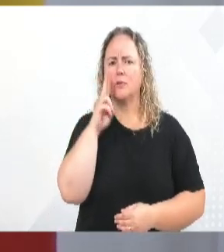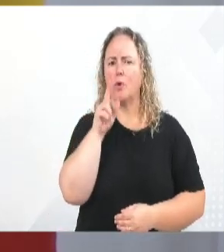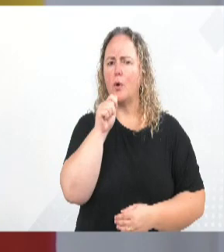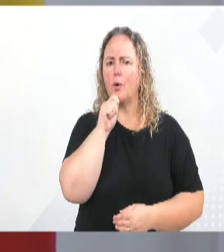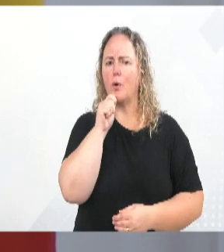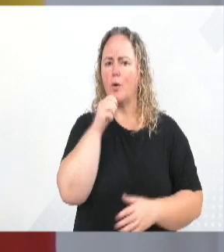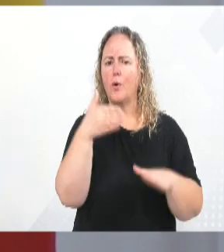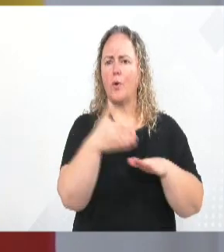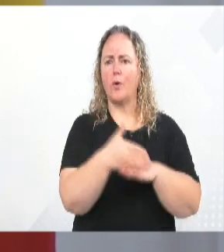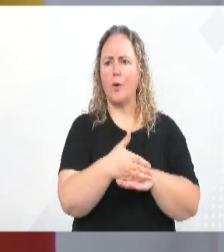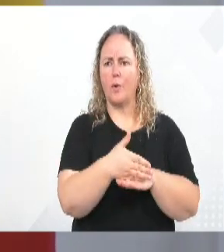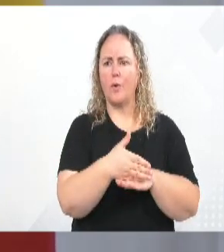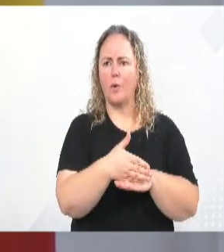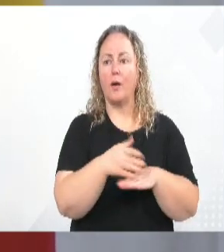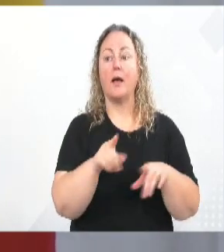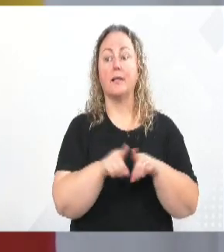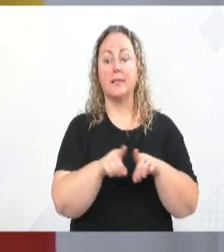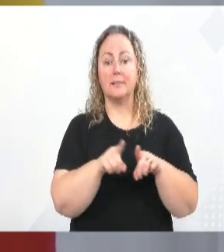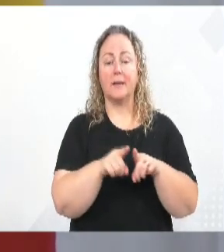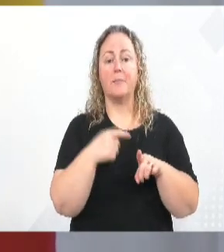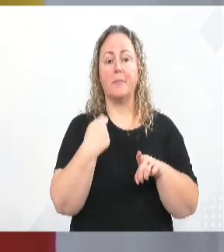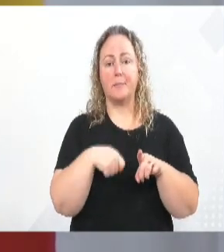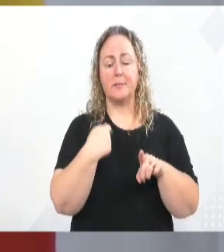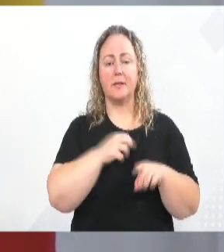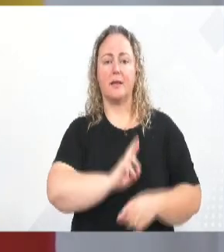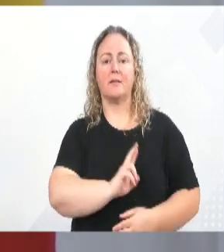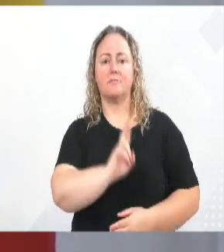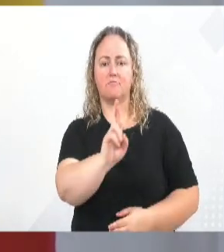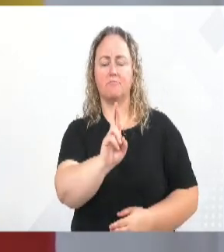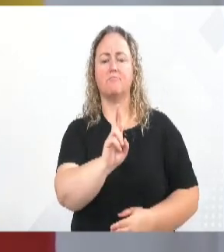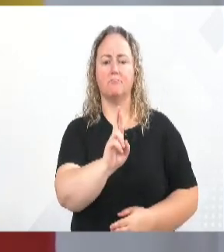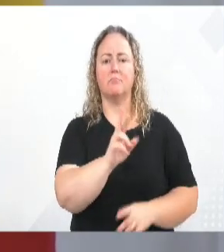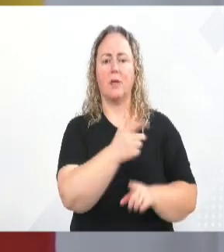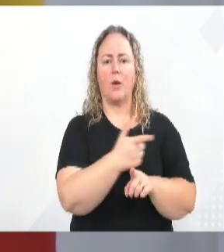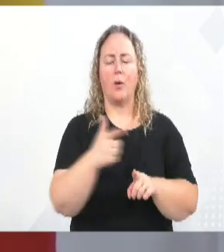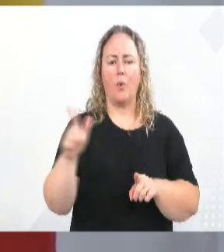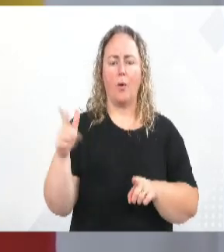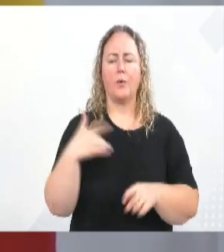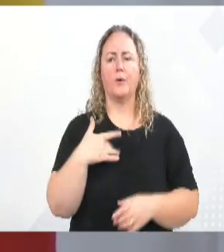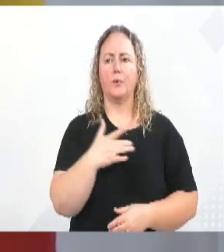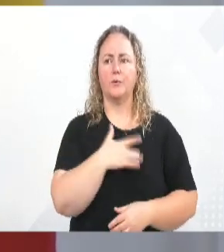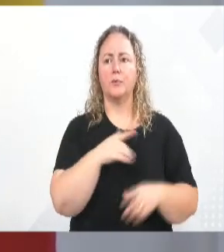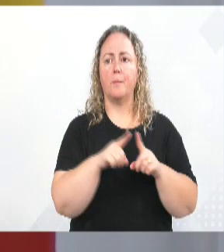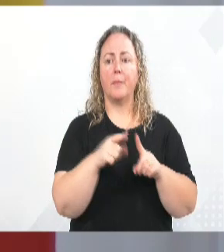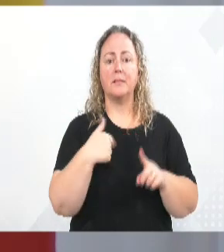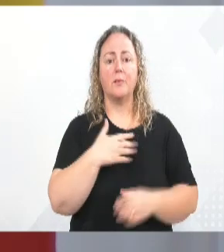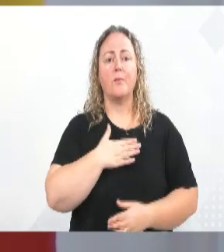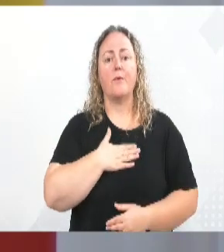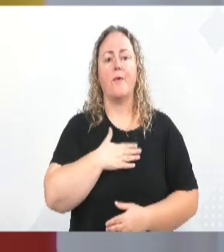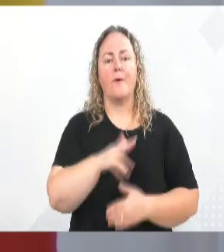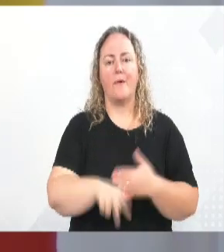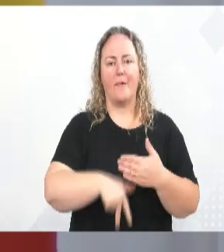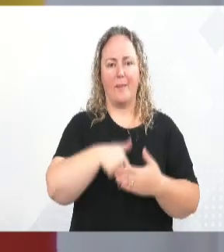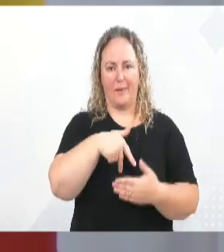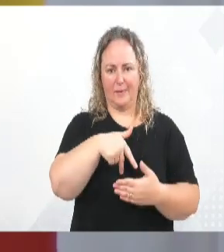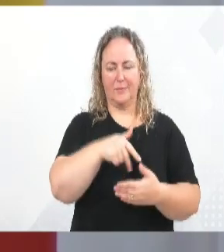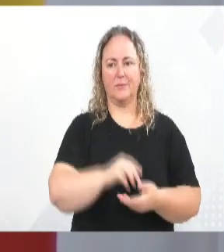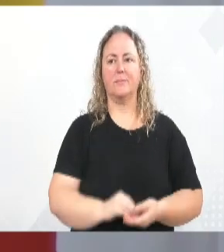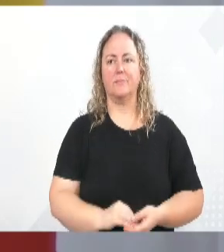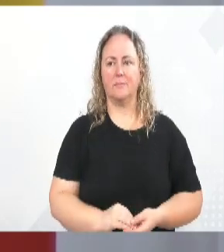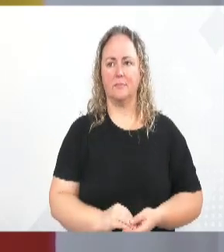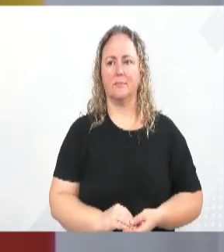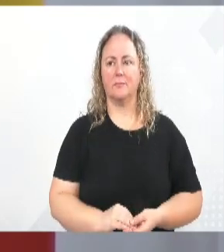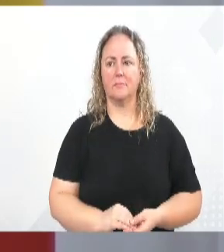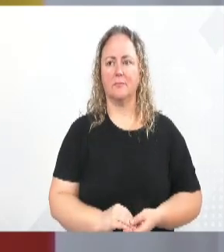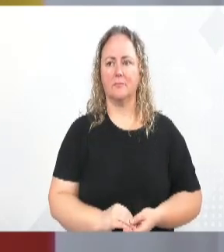que eu não consegui, um porque inclusive tive que sair para representar a Câmara em uma situação e uma outra por motivo de saúde, mas eu sempre gosto de usar muito a fala. E aí passa uma imagem muito